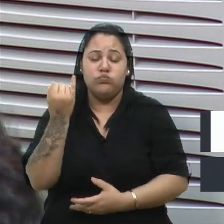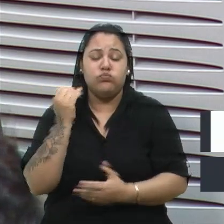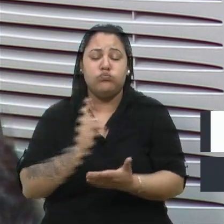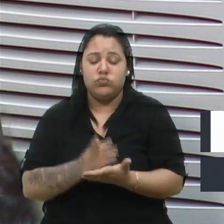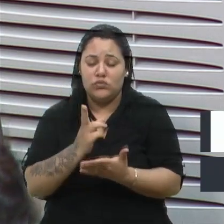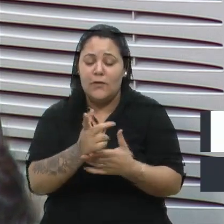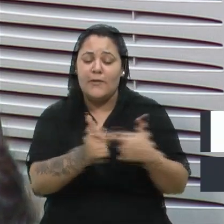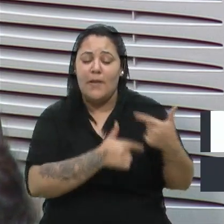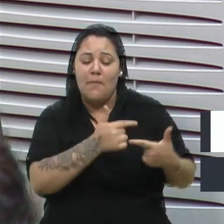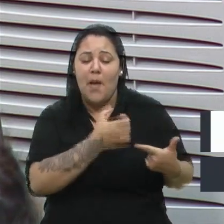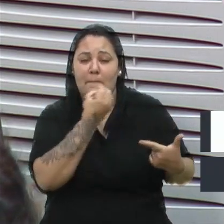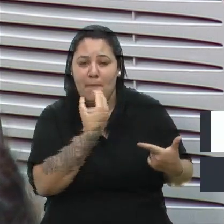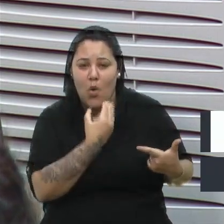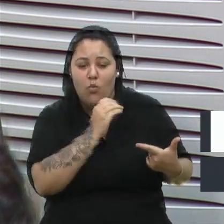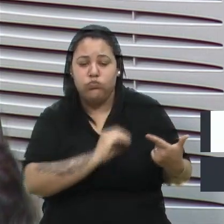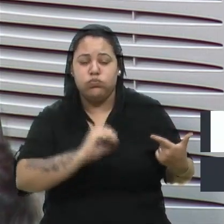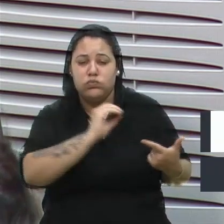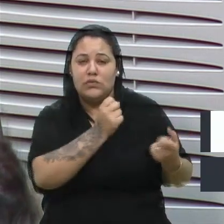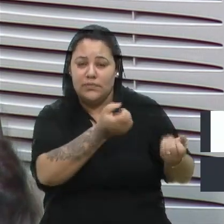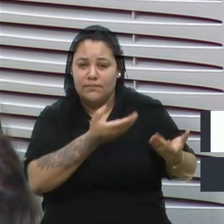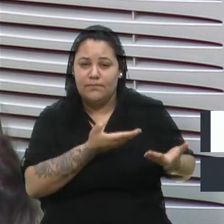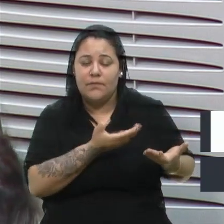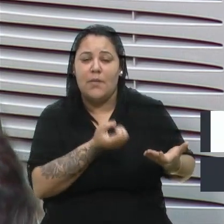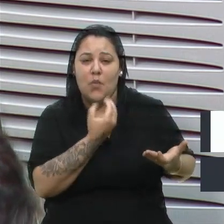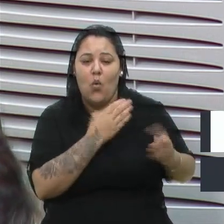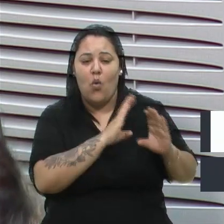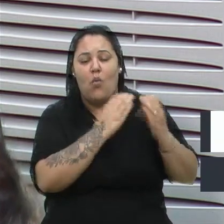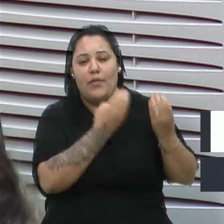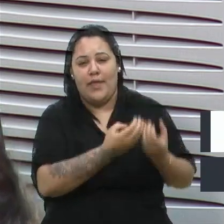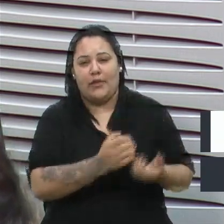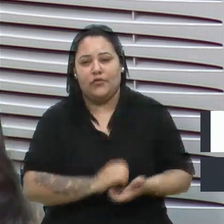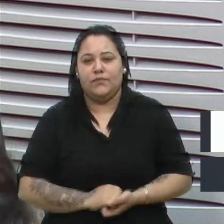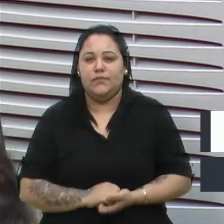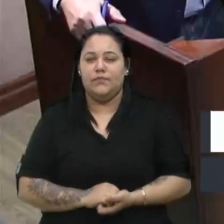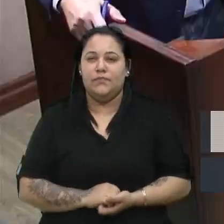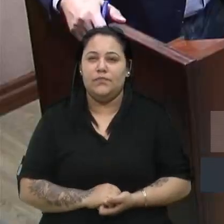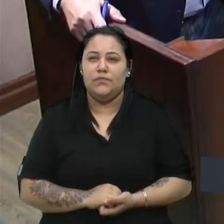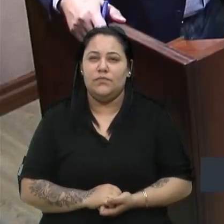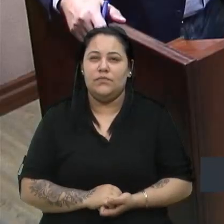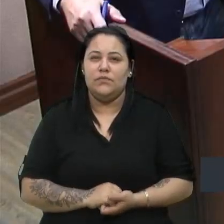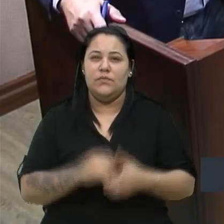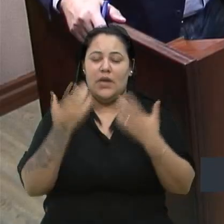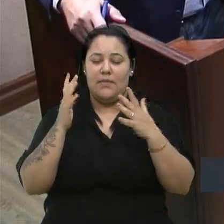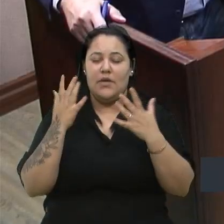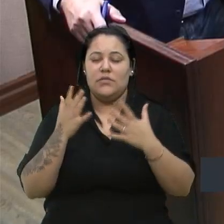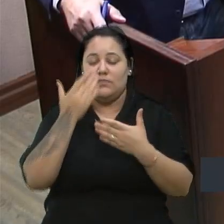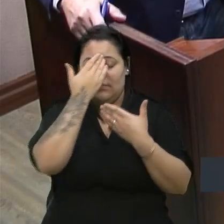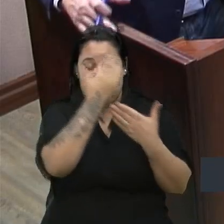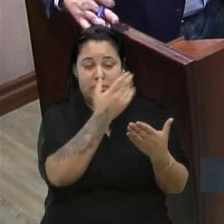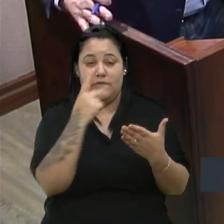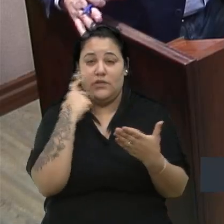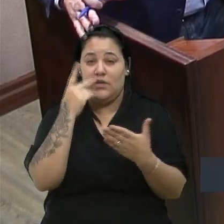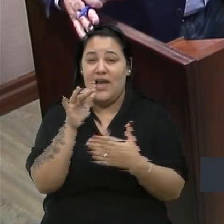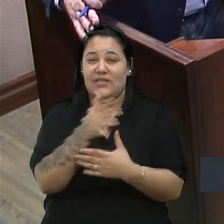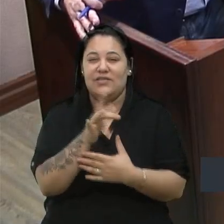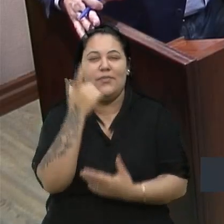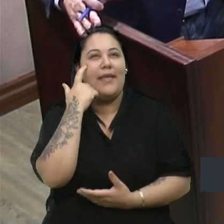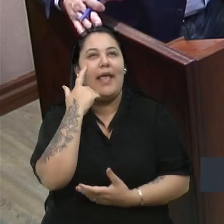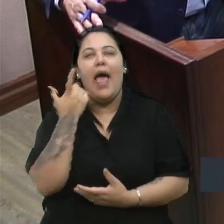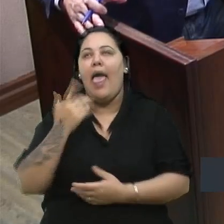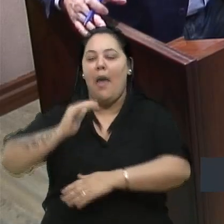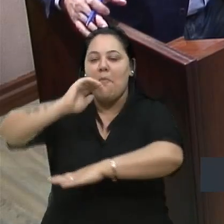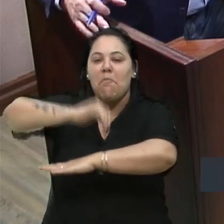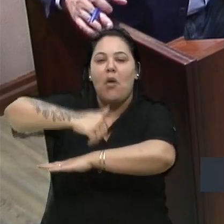gratificante. Quem ganha é a população. Parabéns, vereador Lucas. Obrigado, vereador. E, vezes, a gente pensa assim, ah, é um buraco na rua.